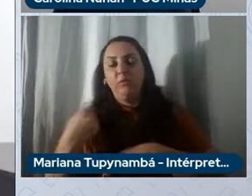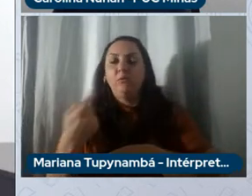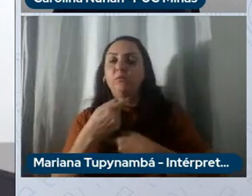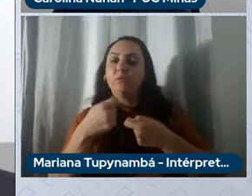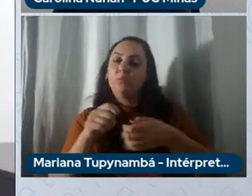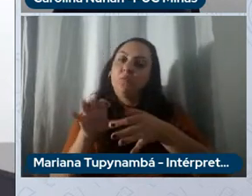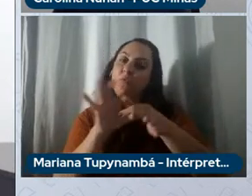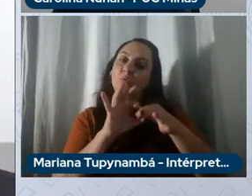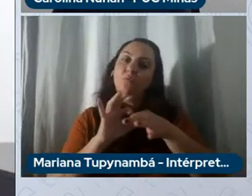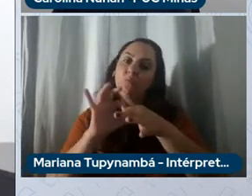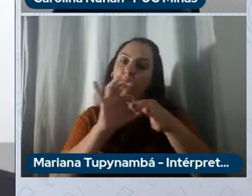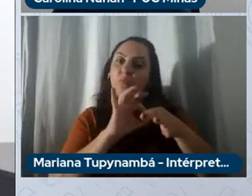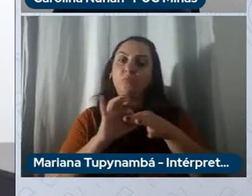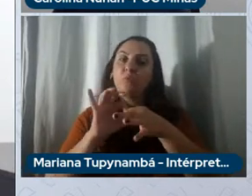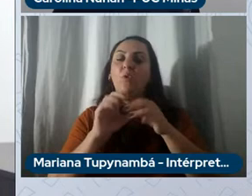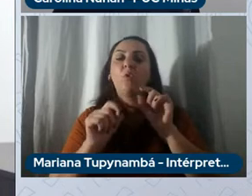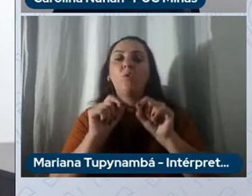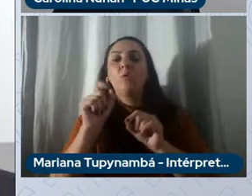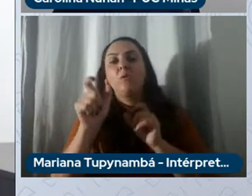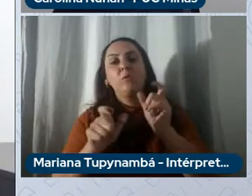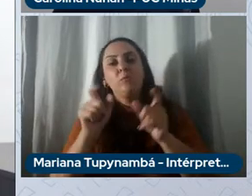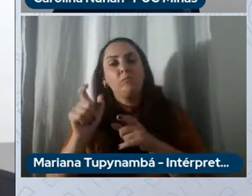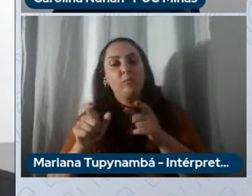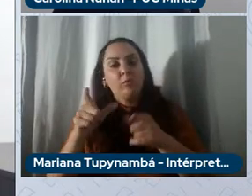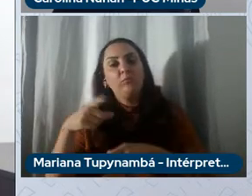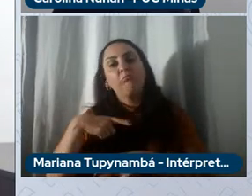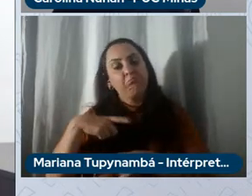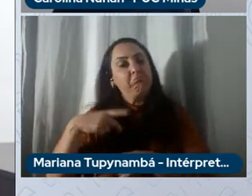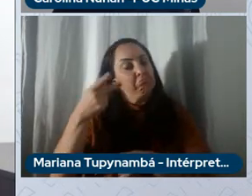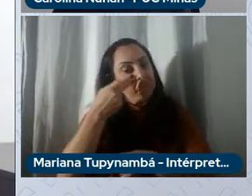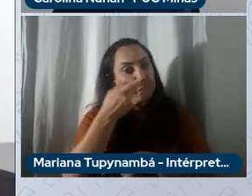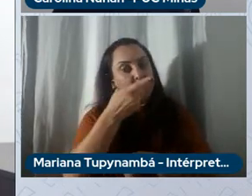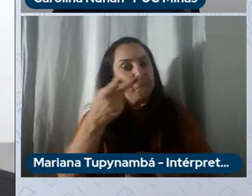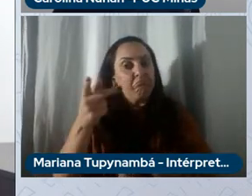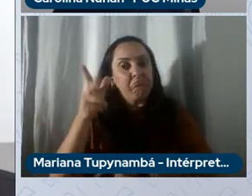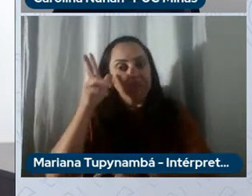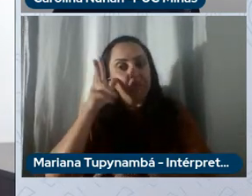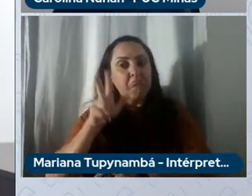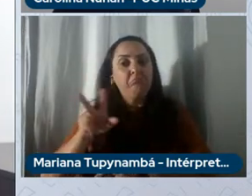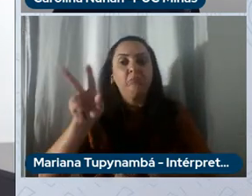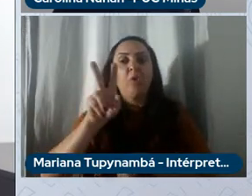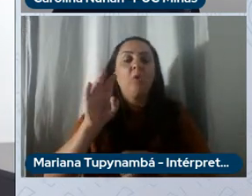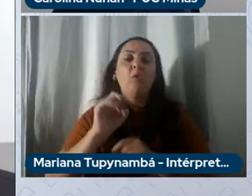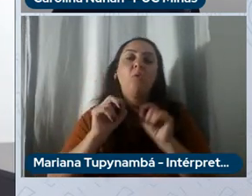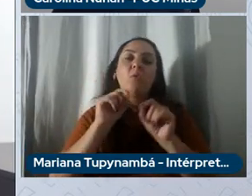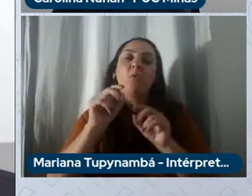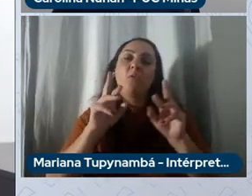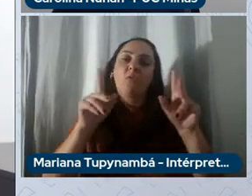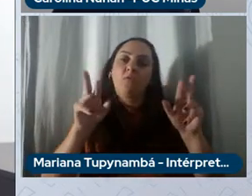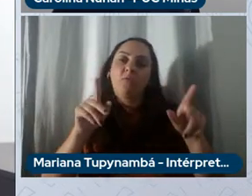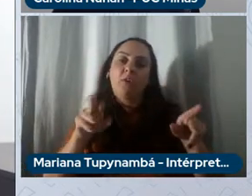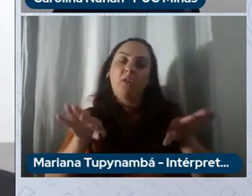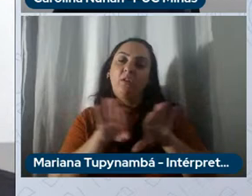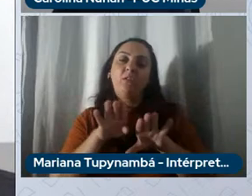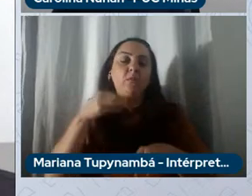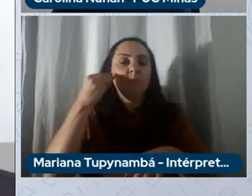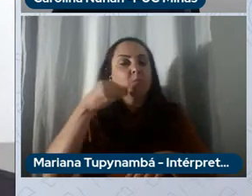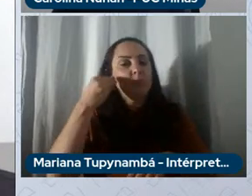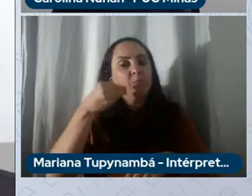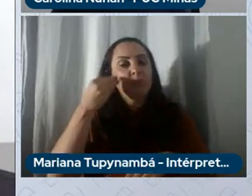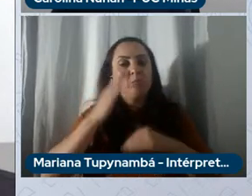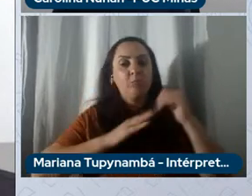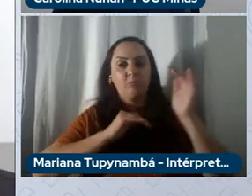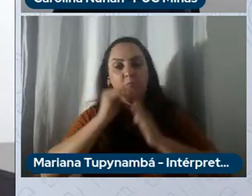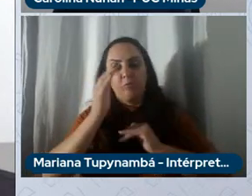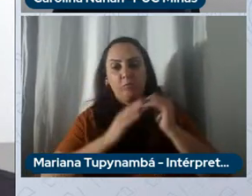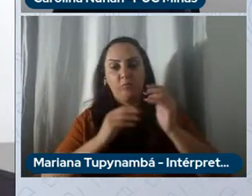tem visões diferentes do business que vem de áreas diferentes e tem também experiências profissionais